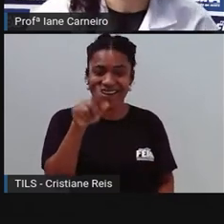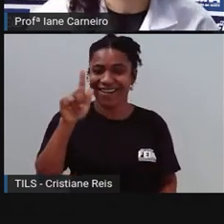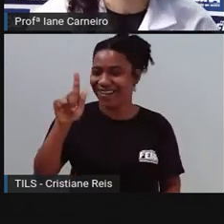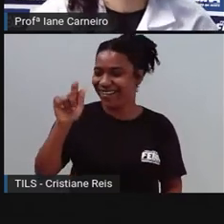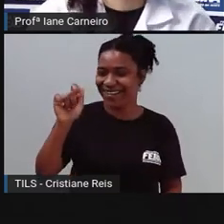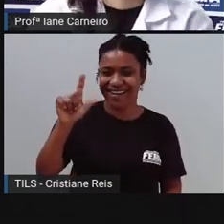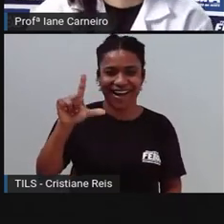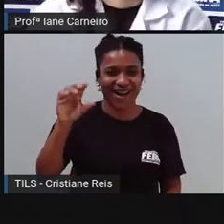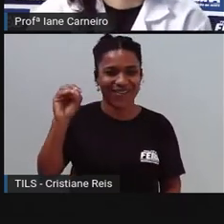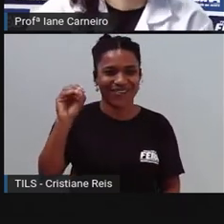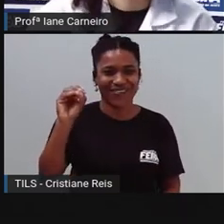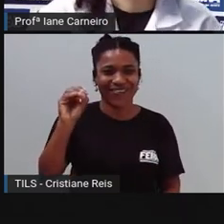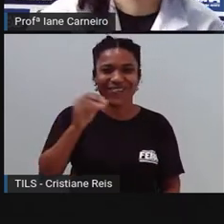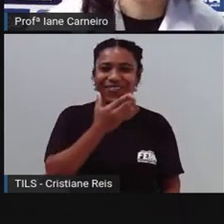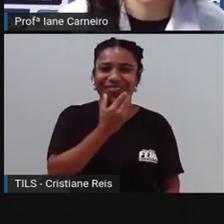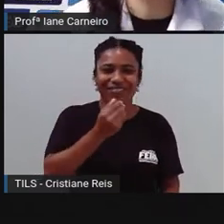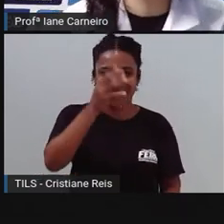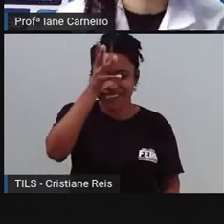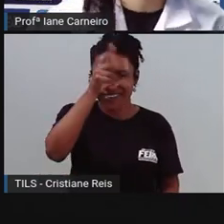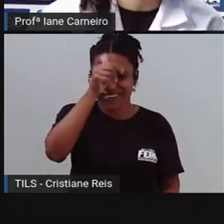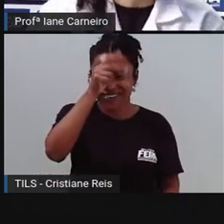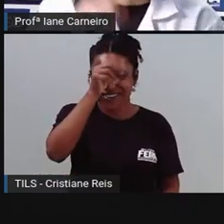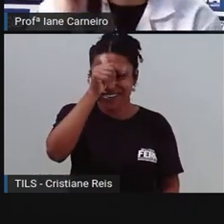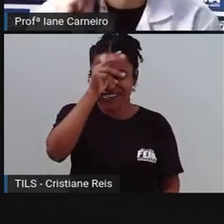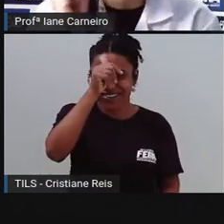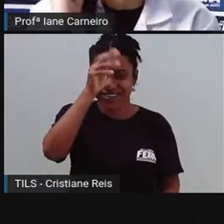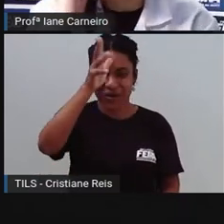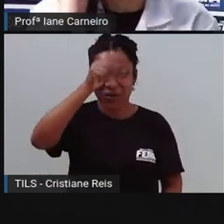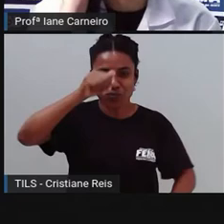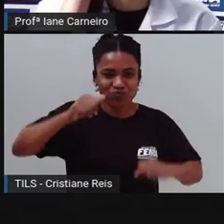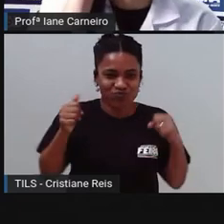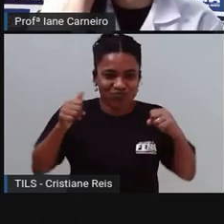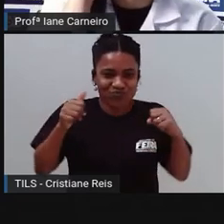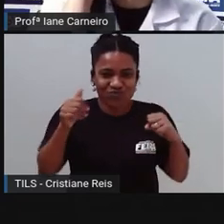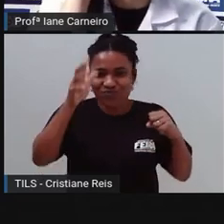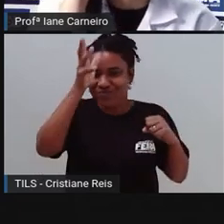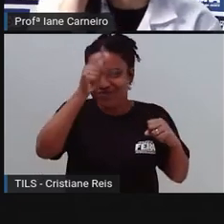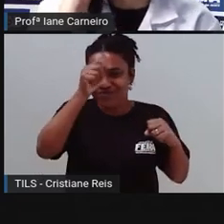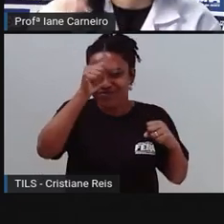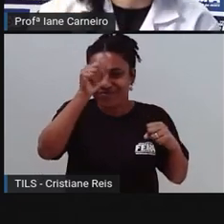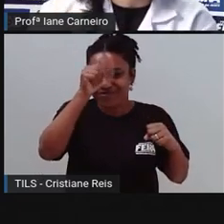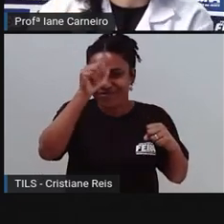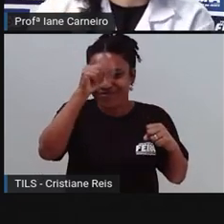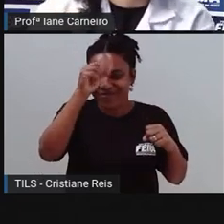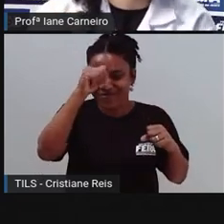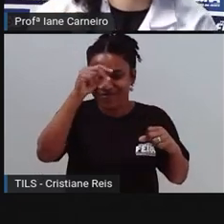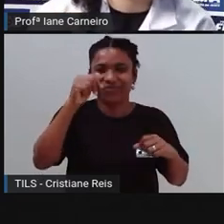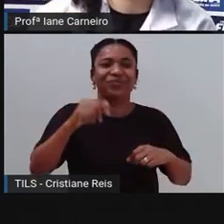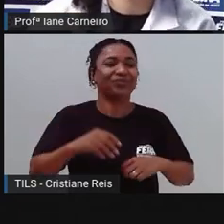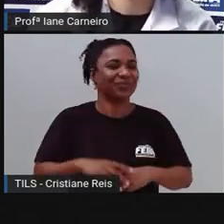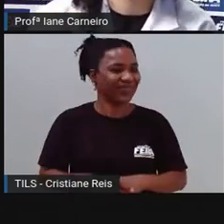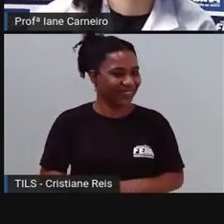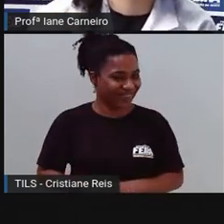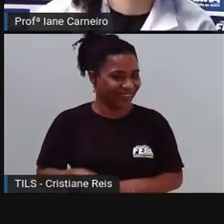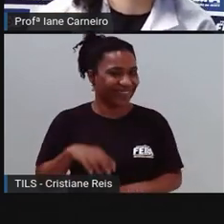galo. Olha só, a tem que ir pensando nas dicas, nas pistas, né? Que a adivinha vai dando, certo?